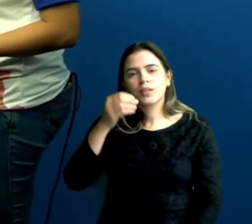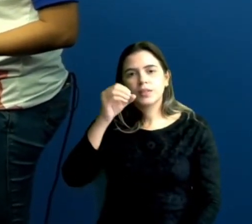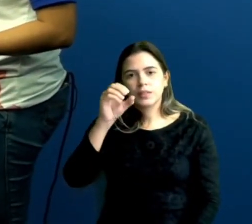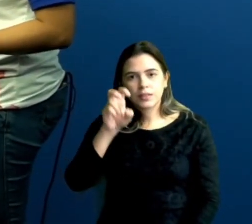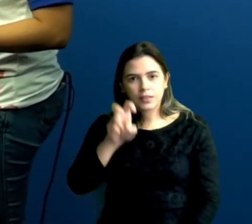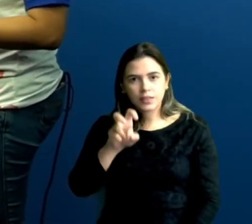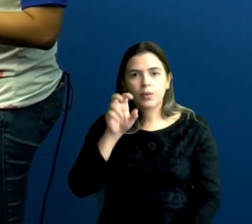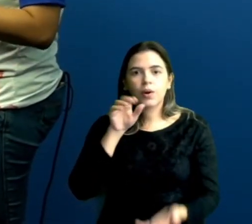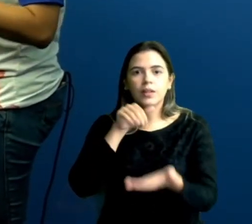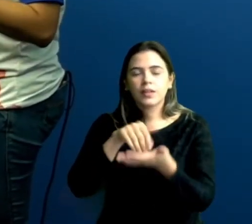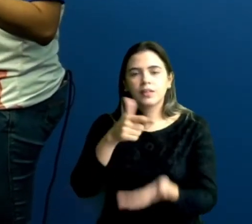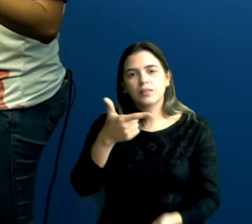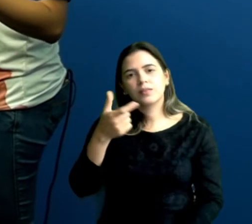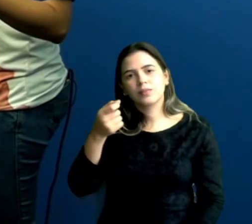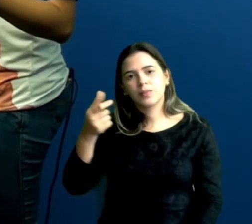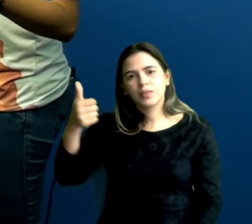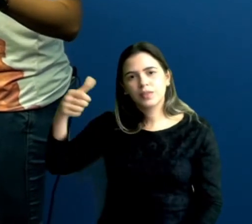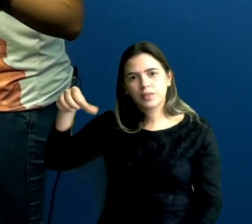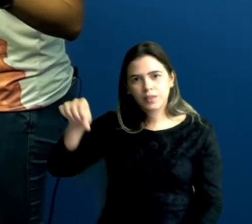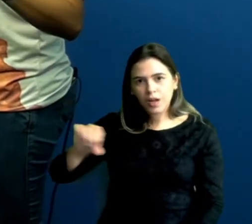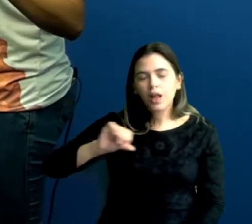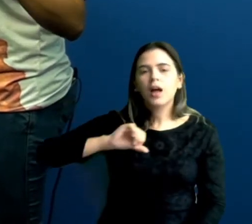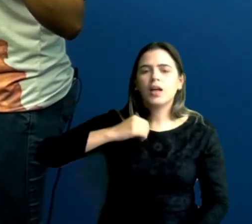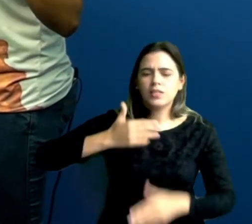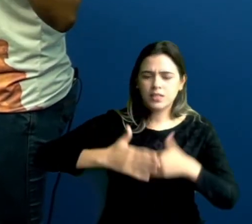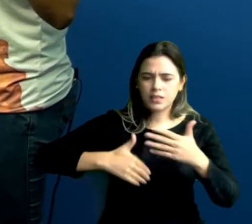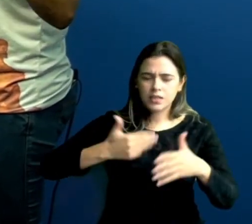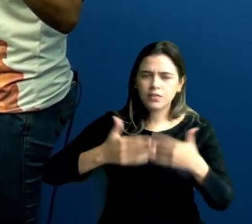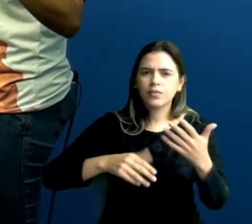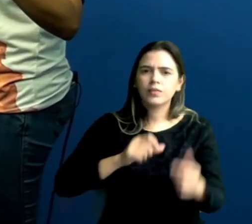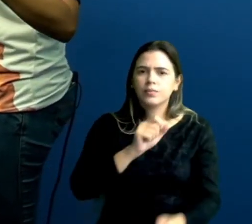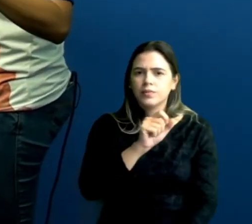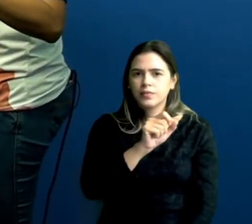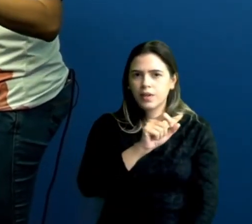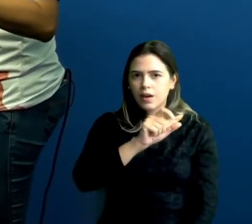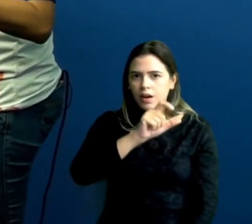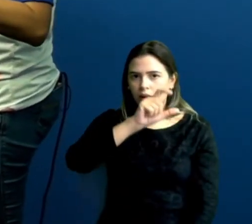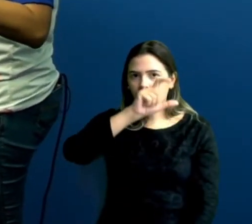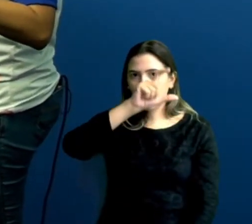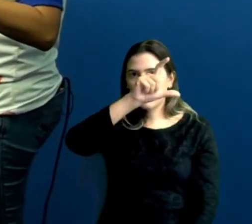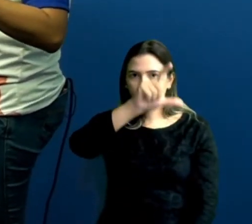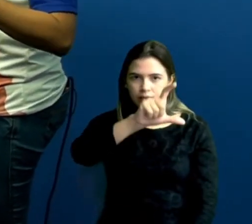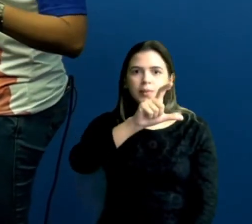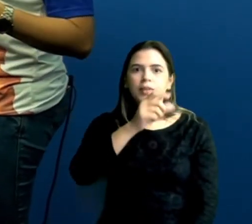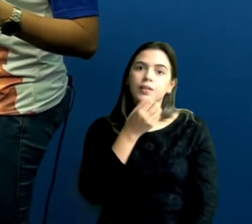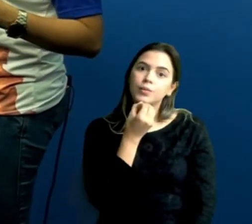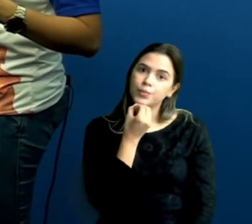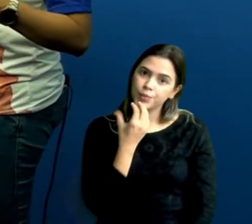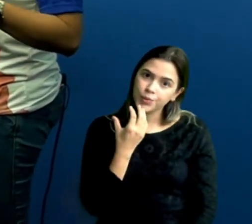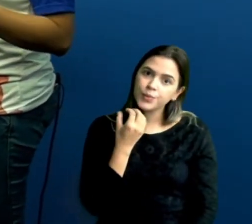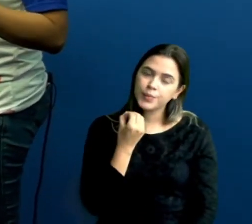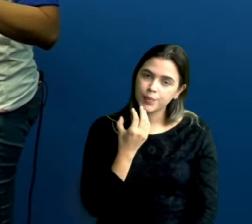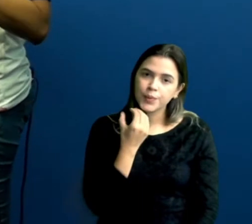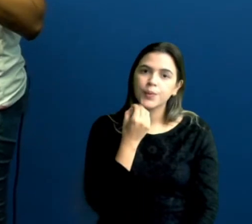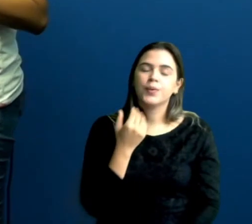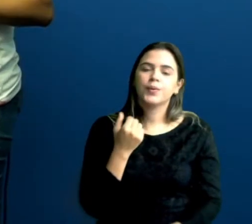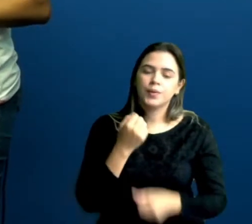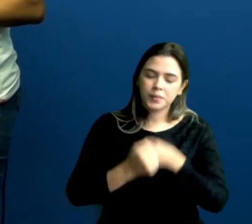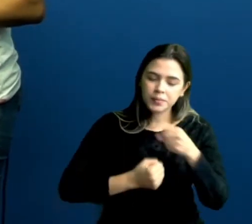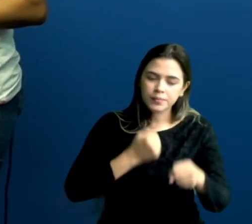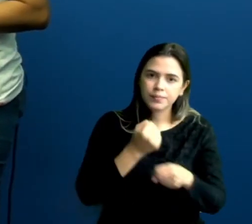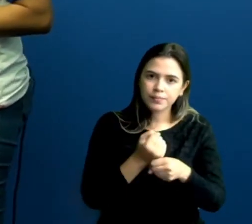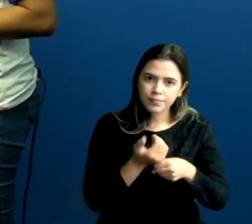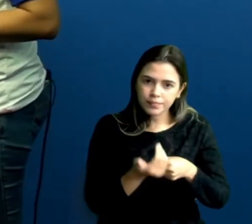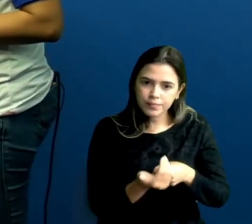crescente, quer dizer, esse índice de desenvolvimento foi aumentando consideravelmente bem ao longo dos anos,